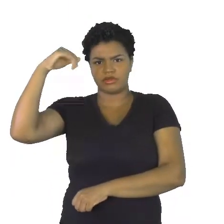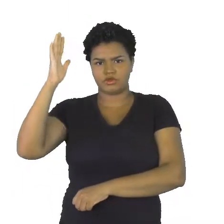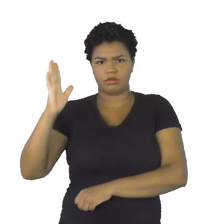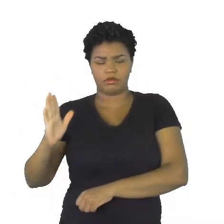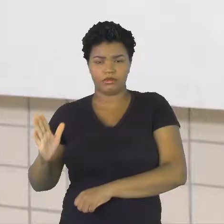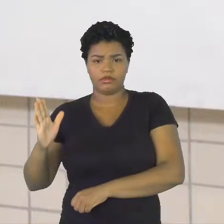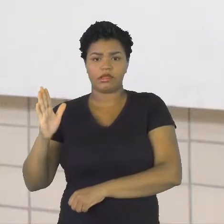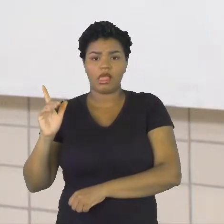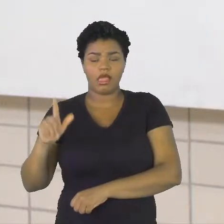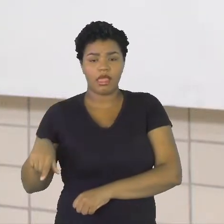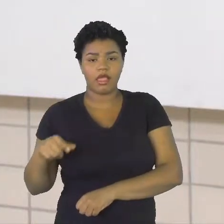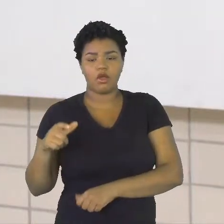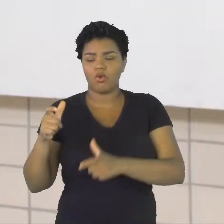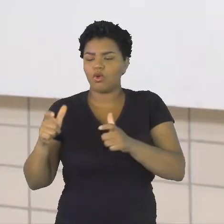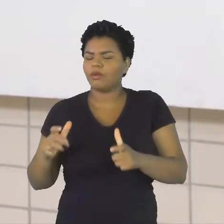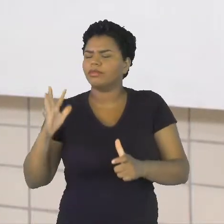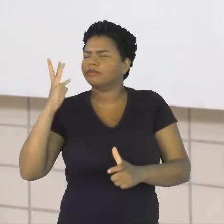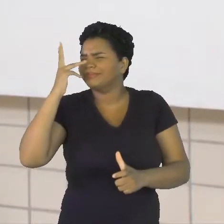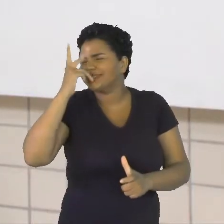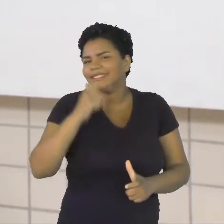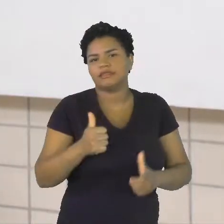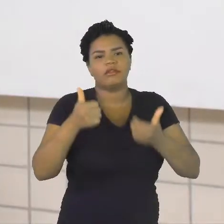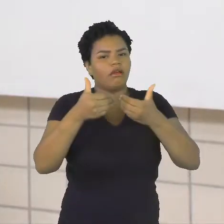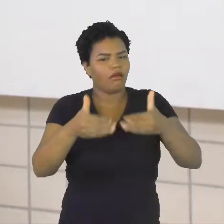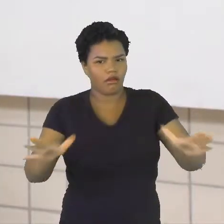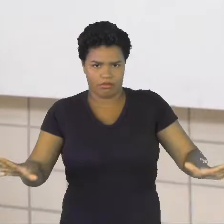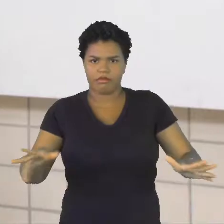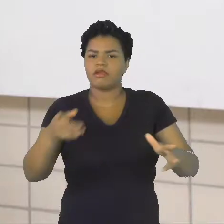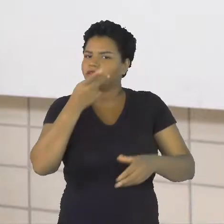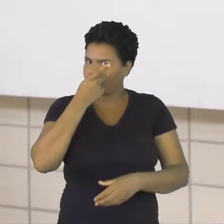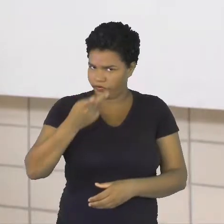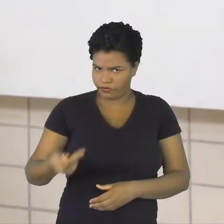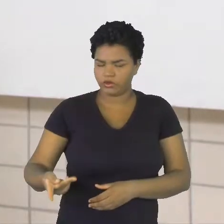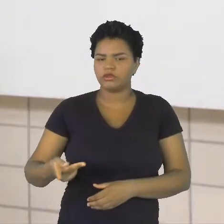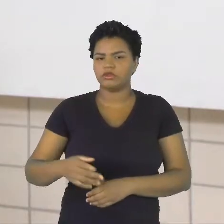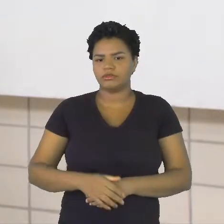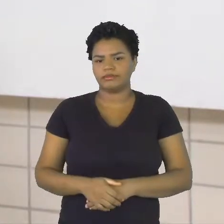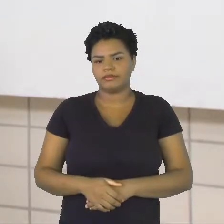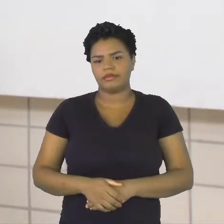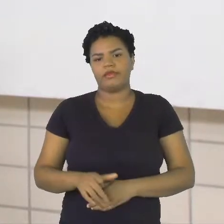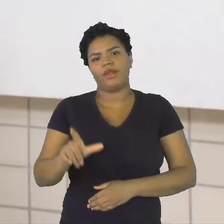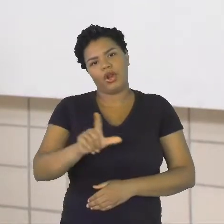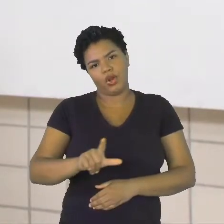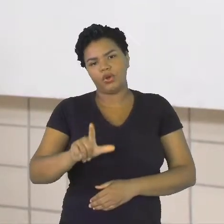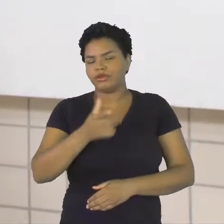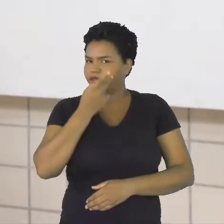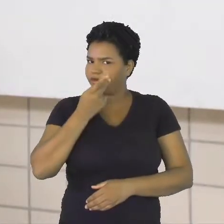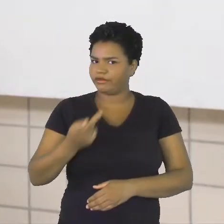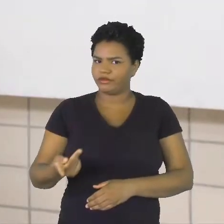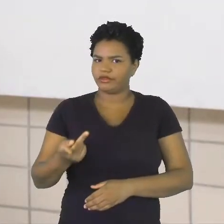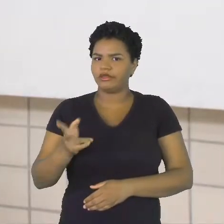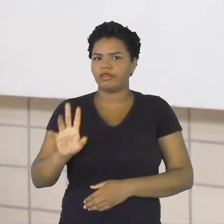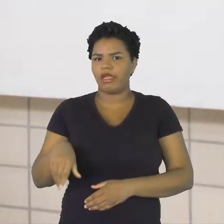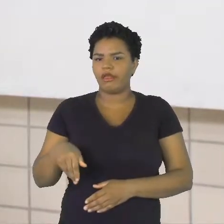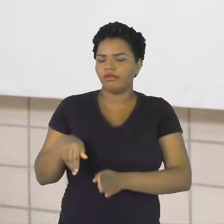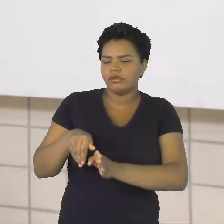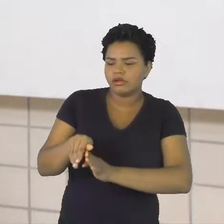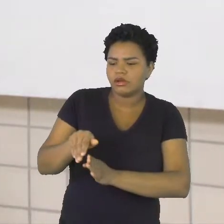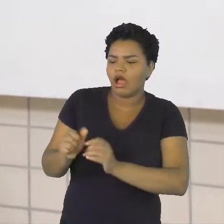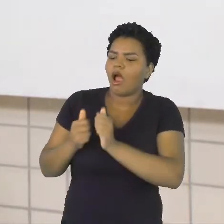É um lugar muito bonito, é aberto para visitação. Claro que essas visitas, elas são ali orientadas,